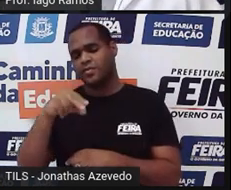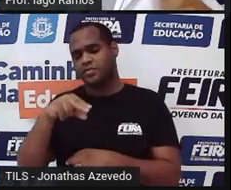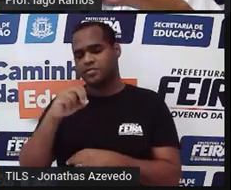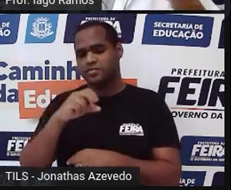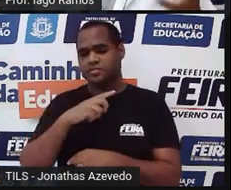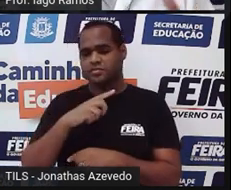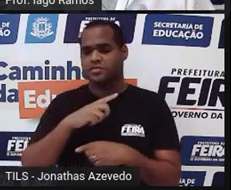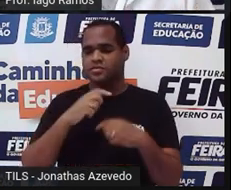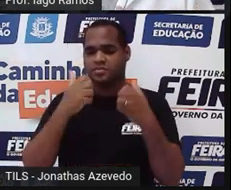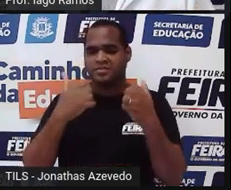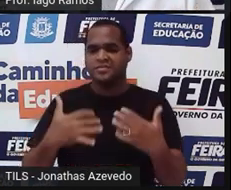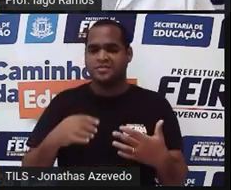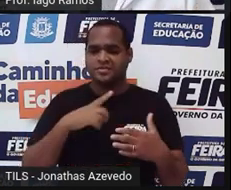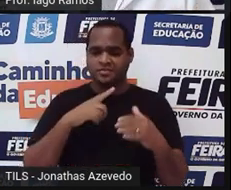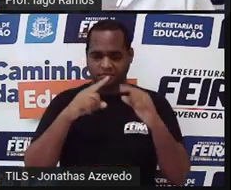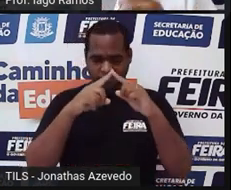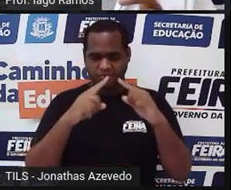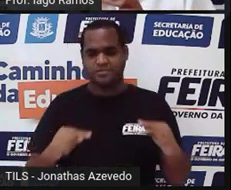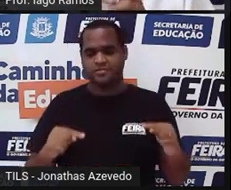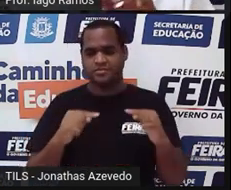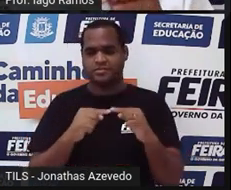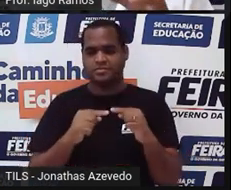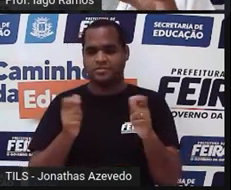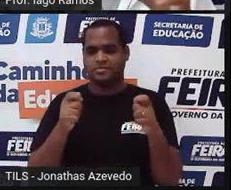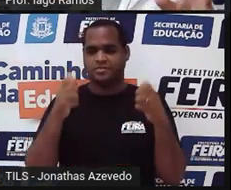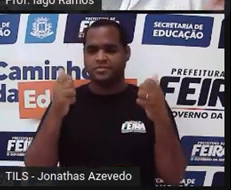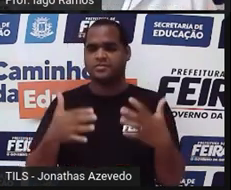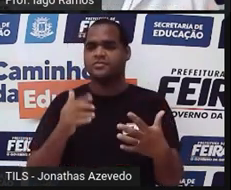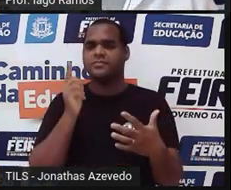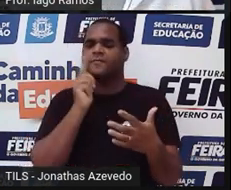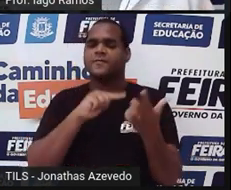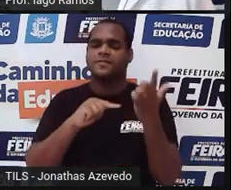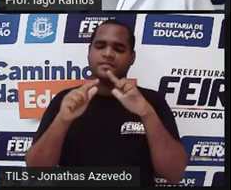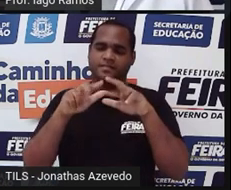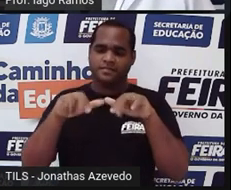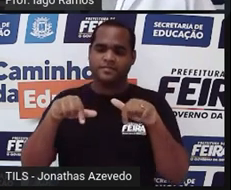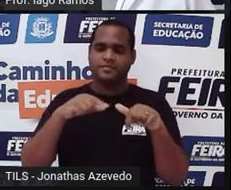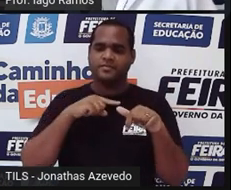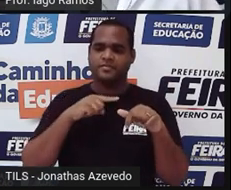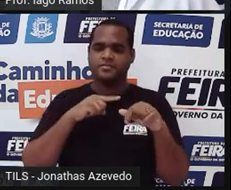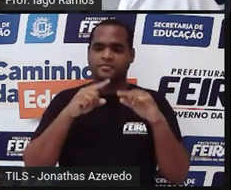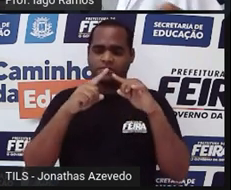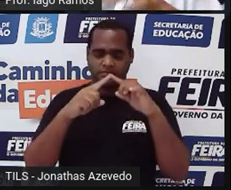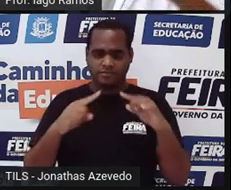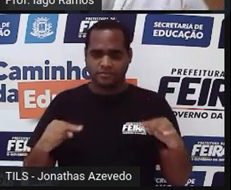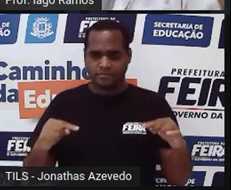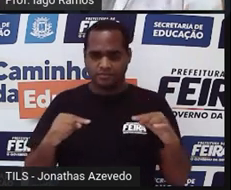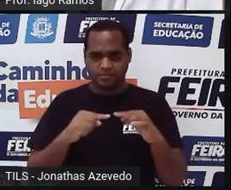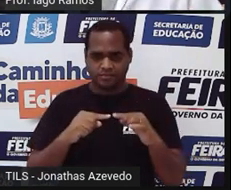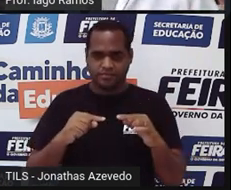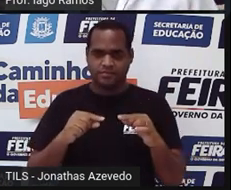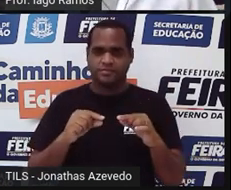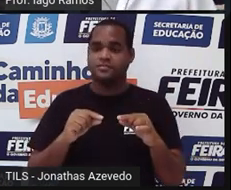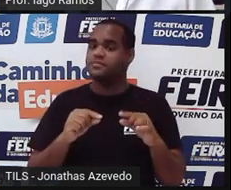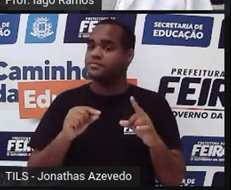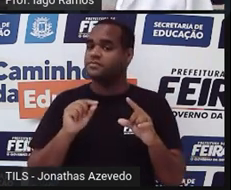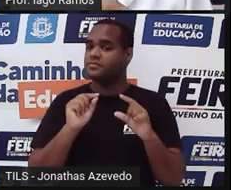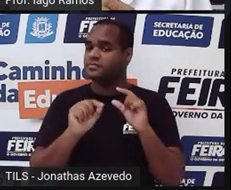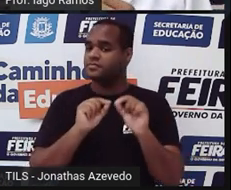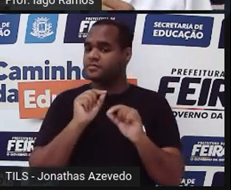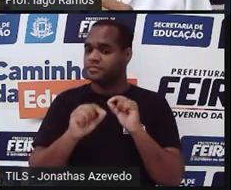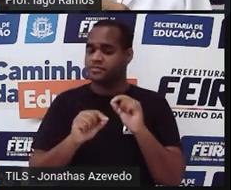para ter um triângulo, vamos dizer assim, para a gente conseguir desenhar um triângulo, para a gente ter um triângulo ali